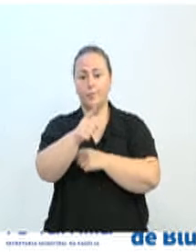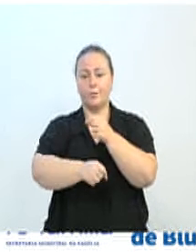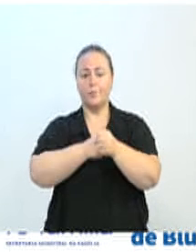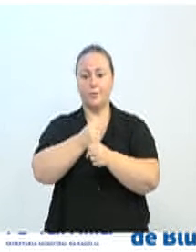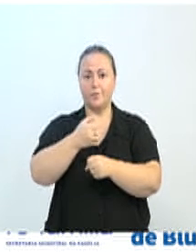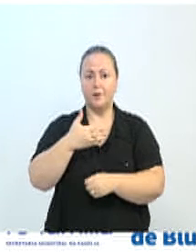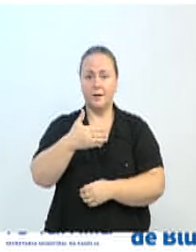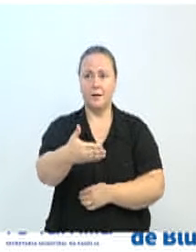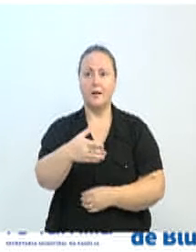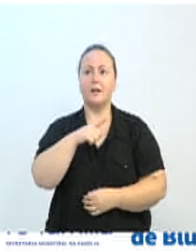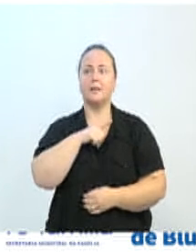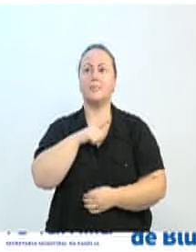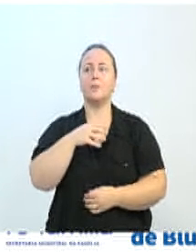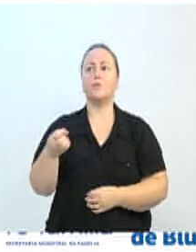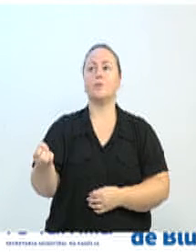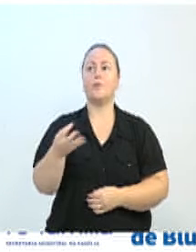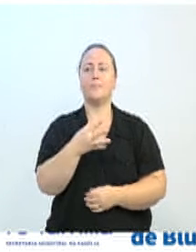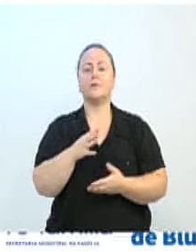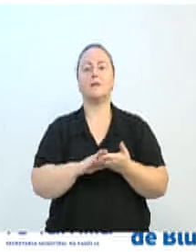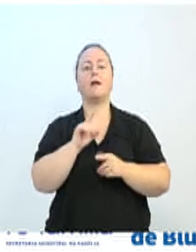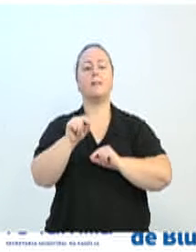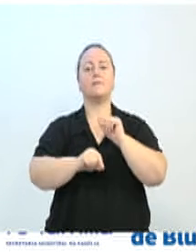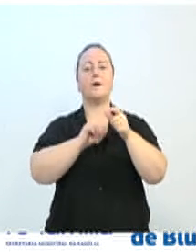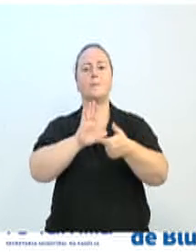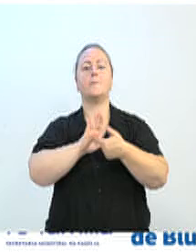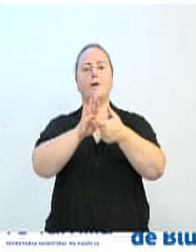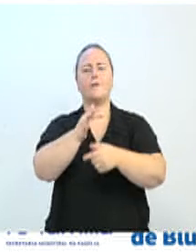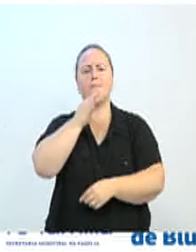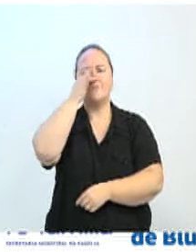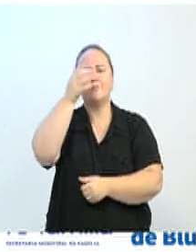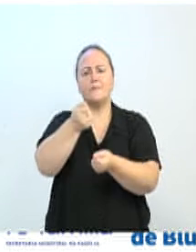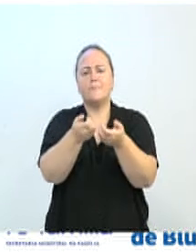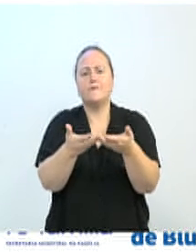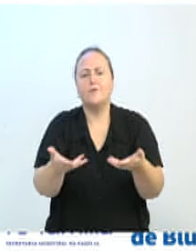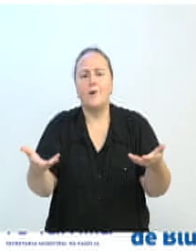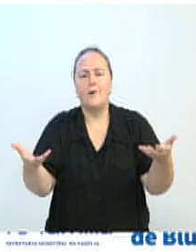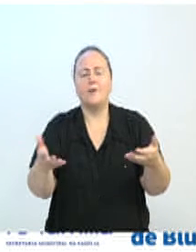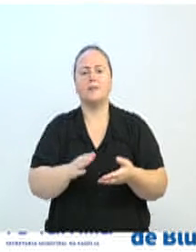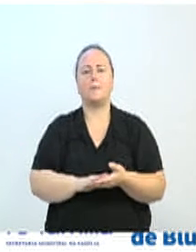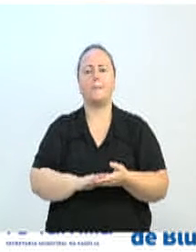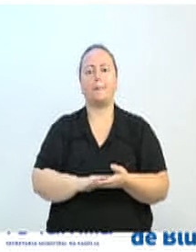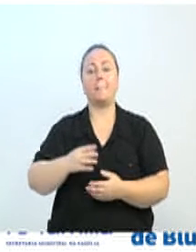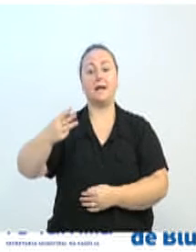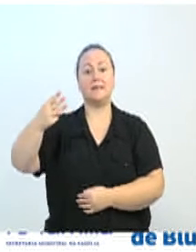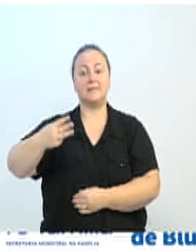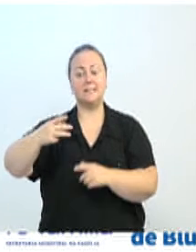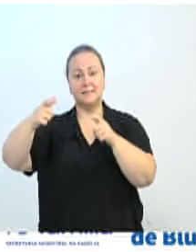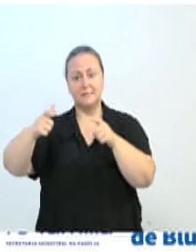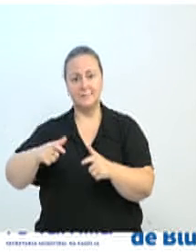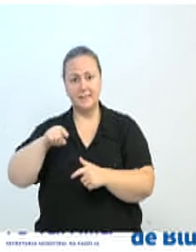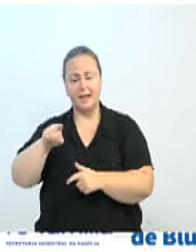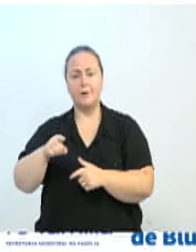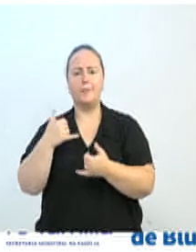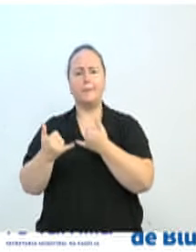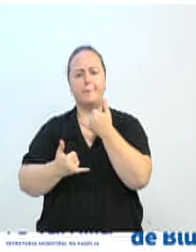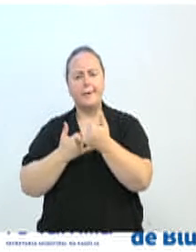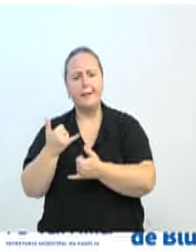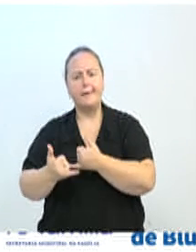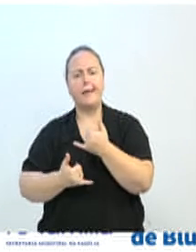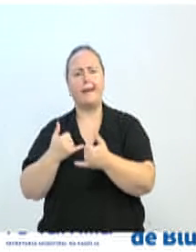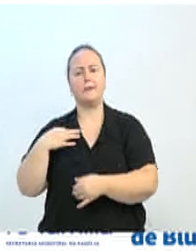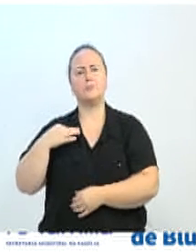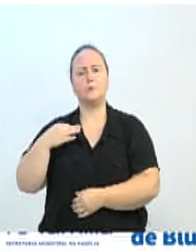orquidófilos. O setor 3 é o brechó, brinquedos e serviços municipais. O setor 4,